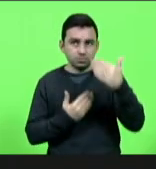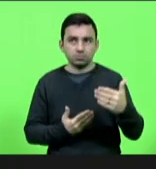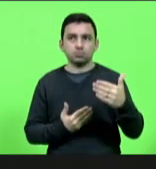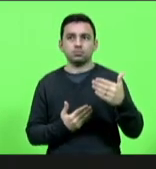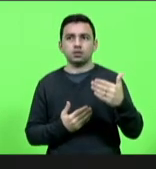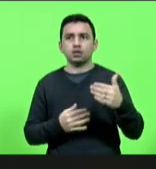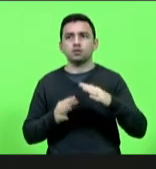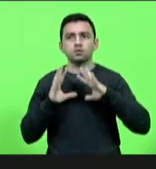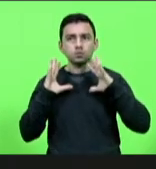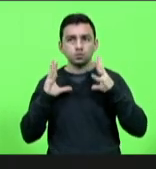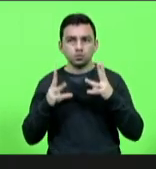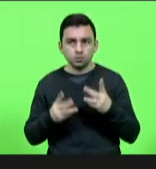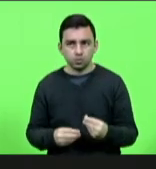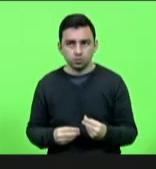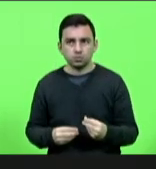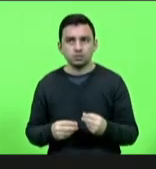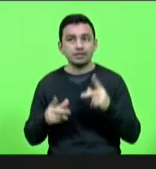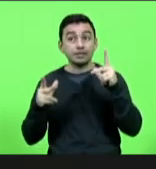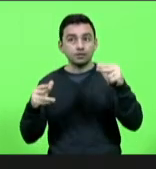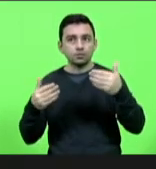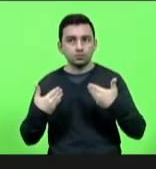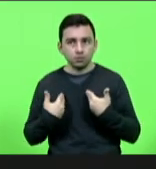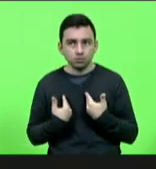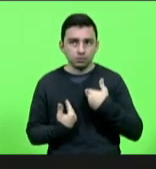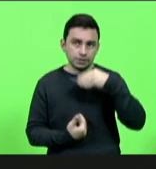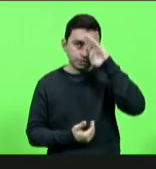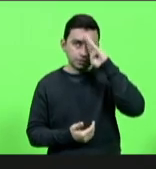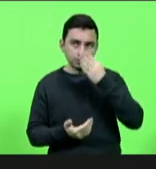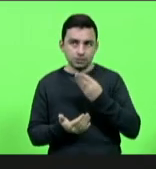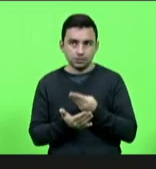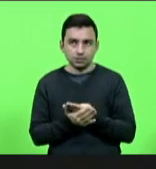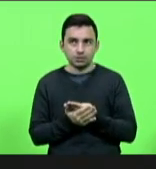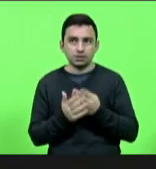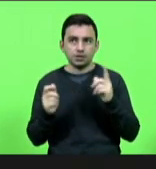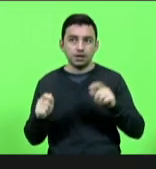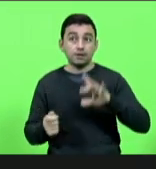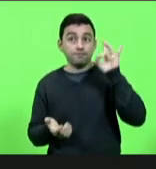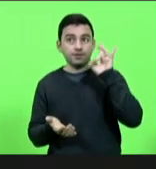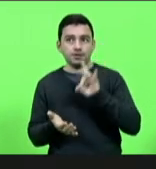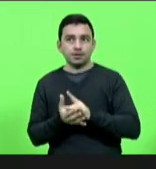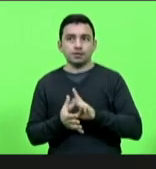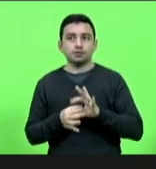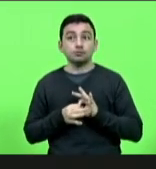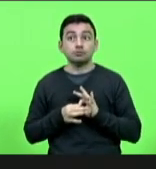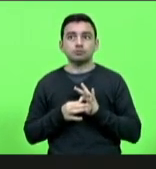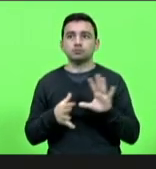que como eu acreditam que a verdade nos libertará